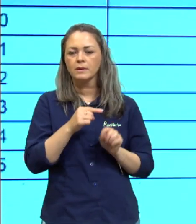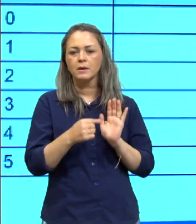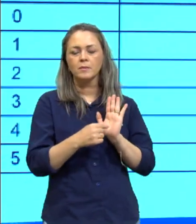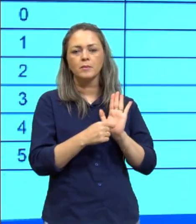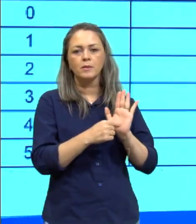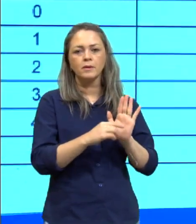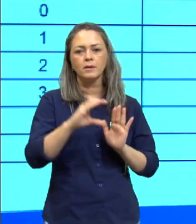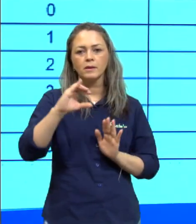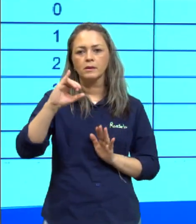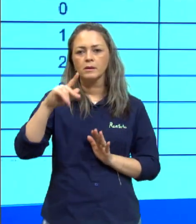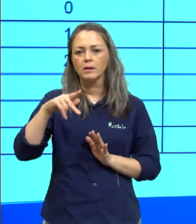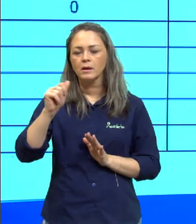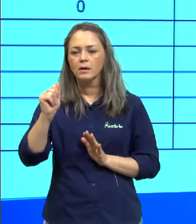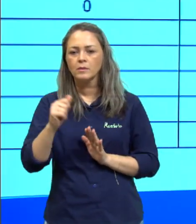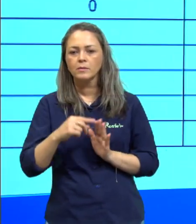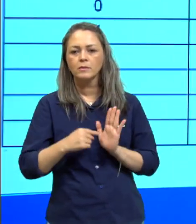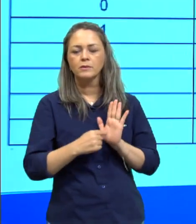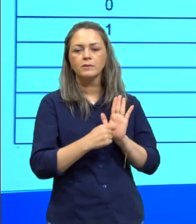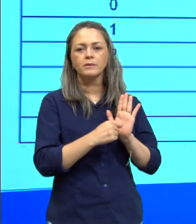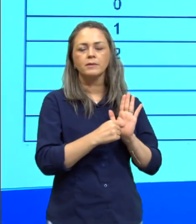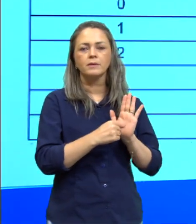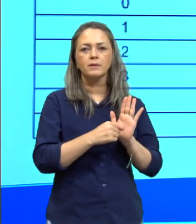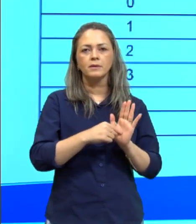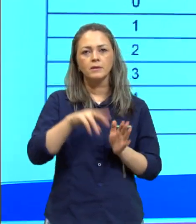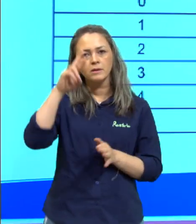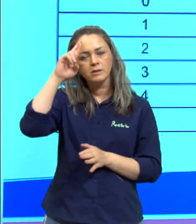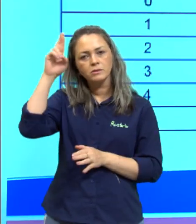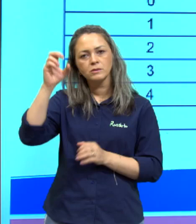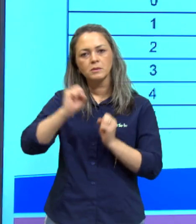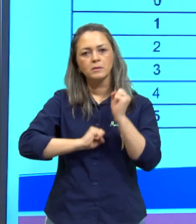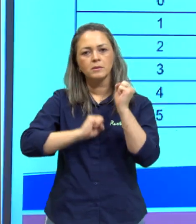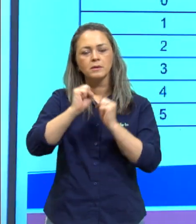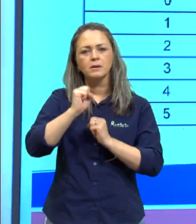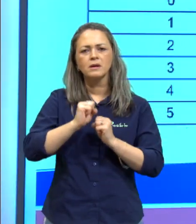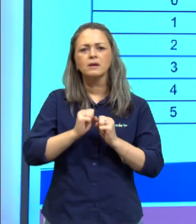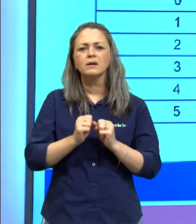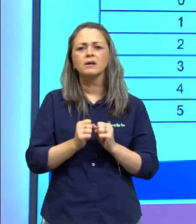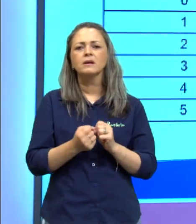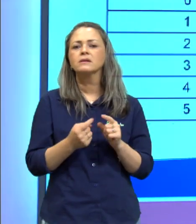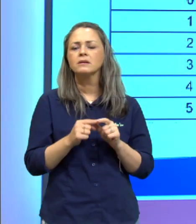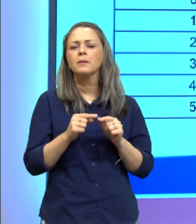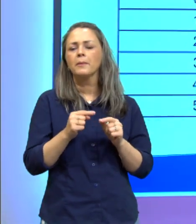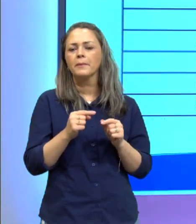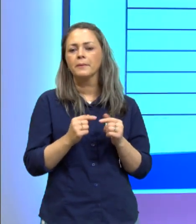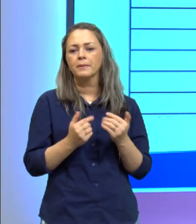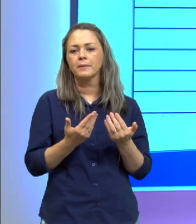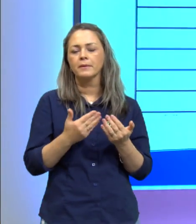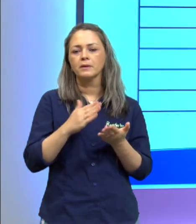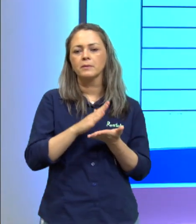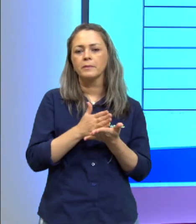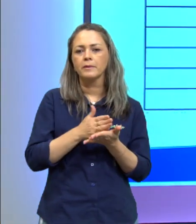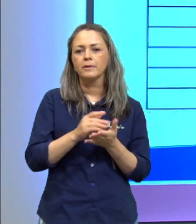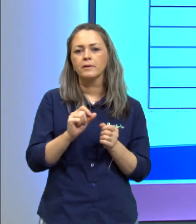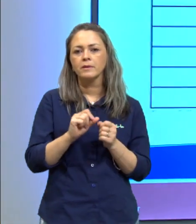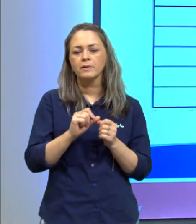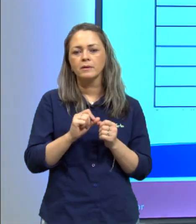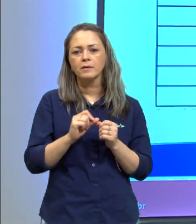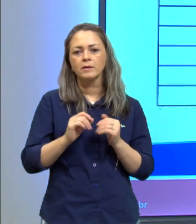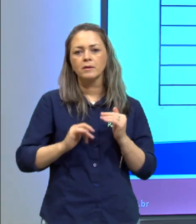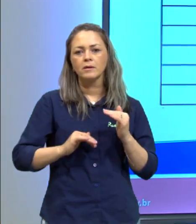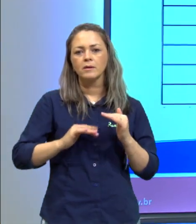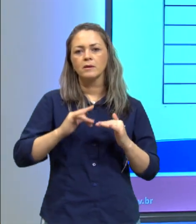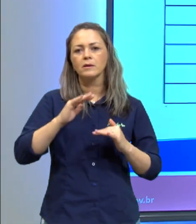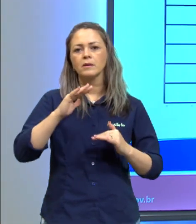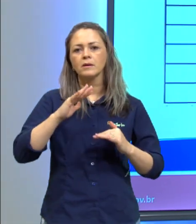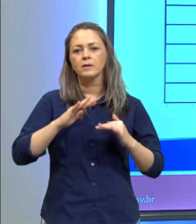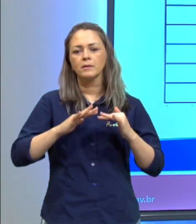apresentar a diretoria da empresa que tipo de média foi essa que fizemos a média aritmética